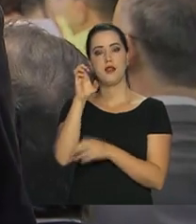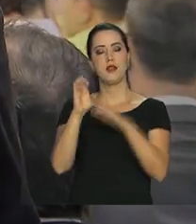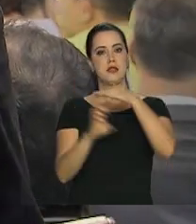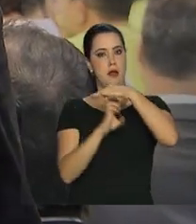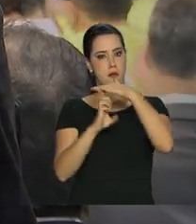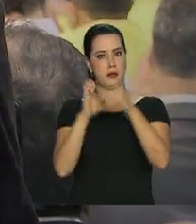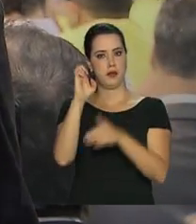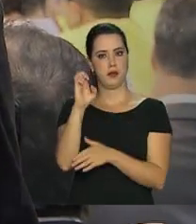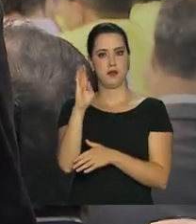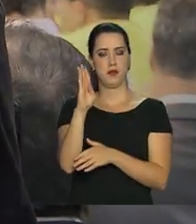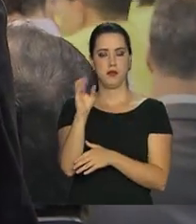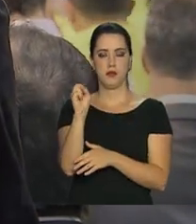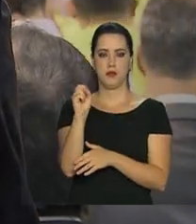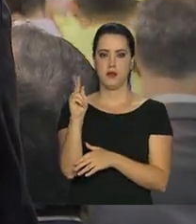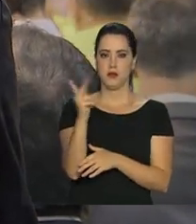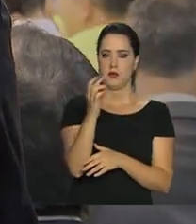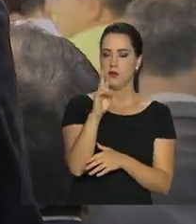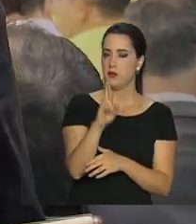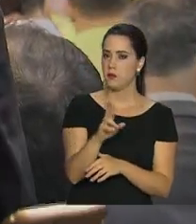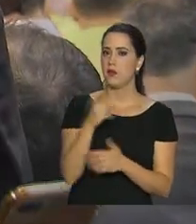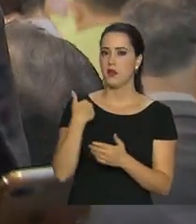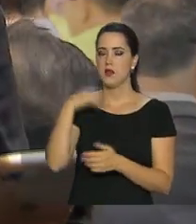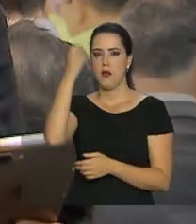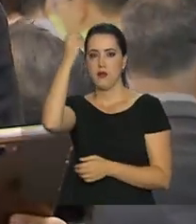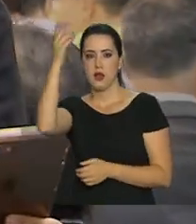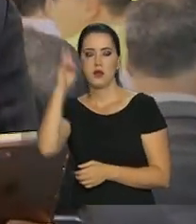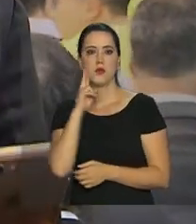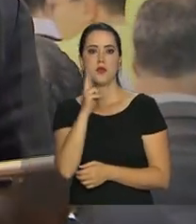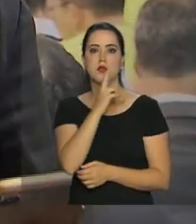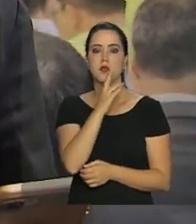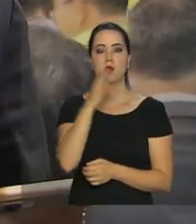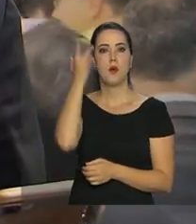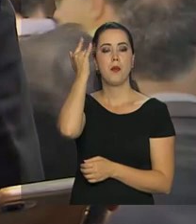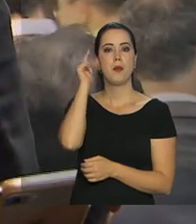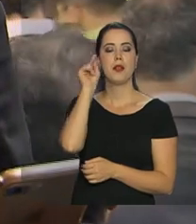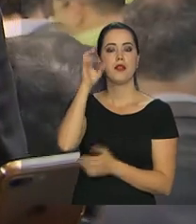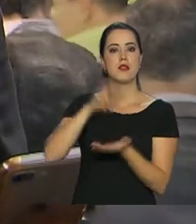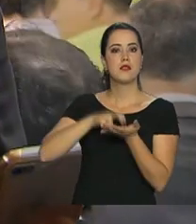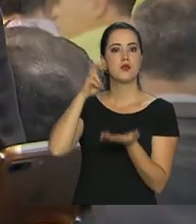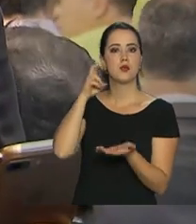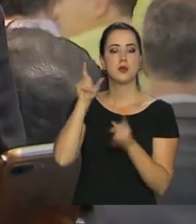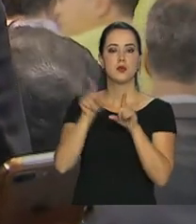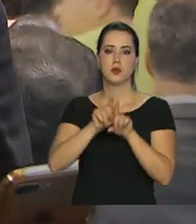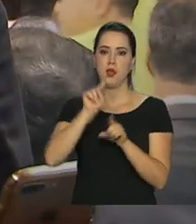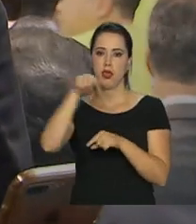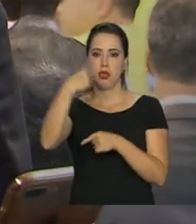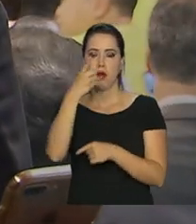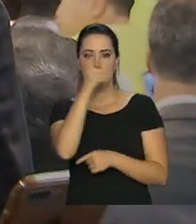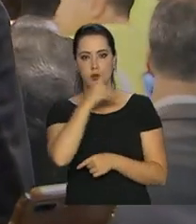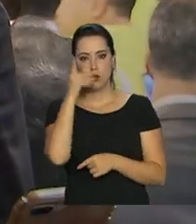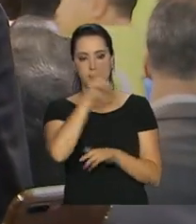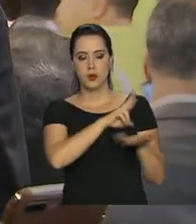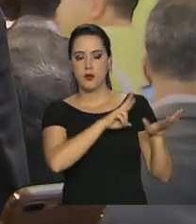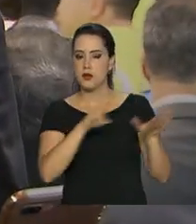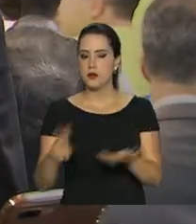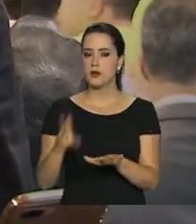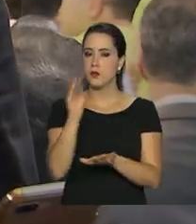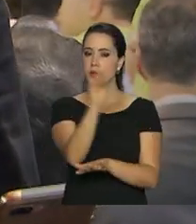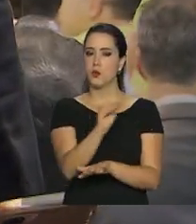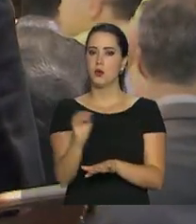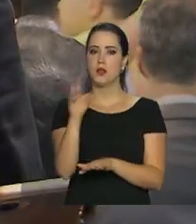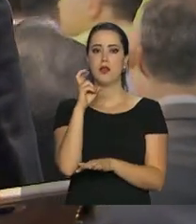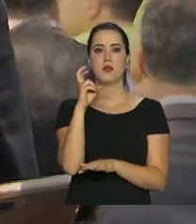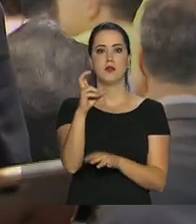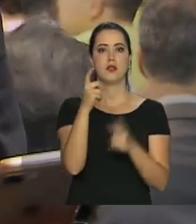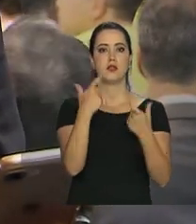para Roraima amanhã cedo. Eles ficam no estado até o próximo domingo. Durante a semana, vão fazer o atendimento em